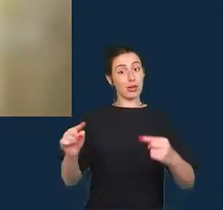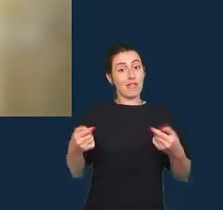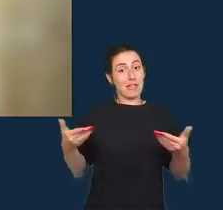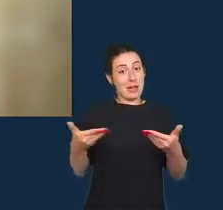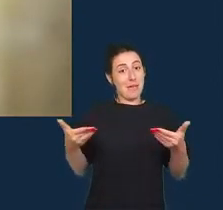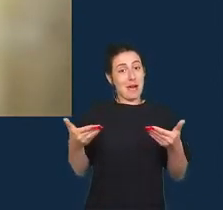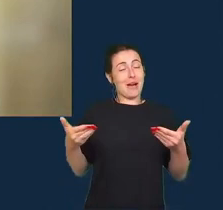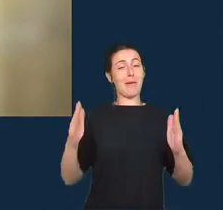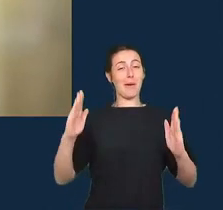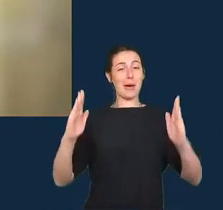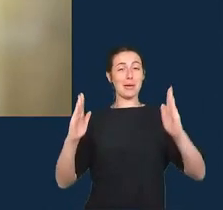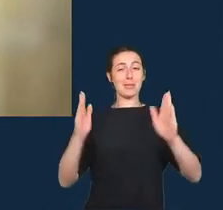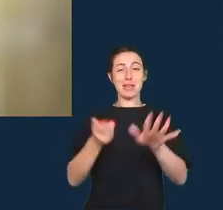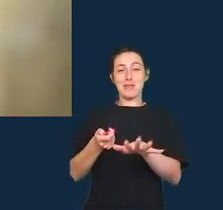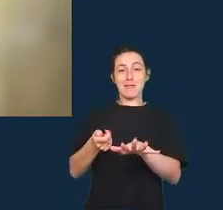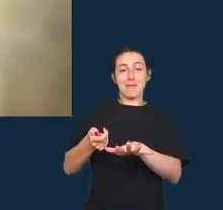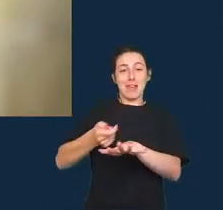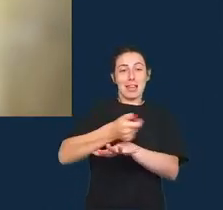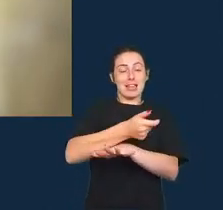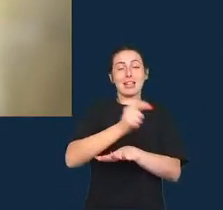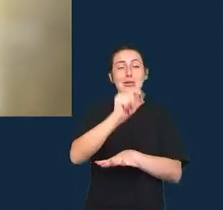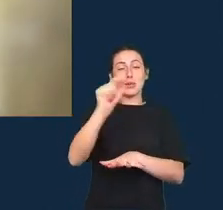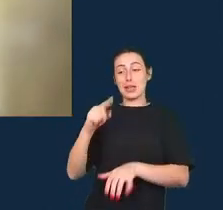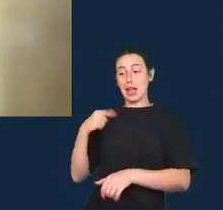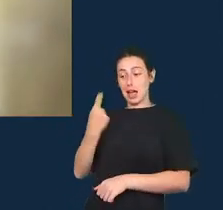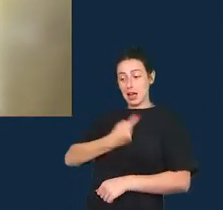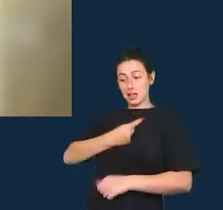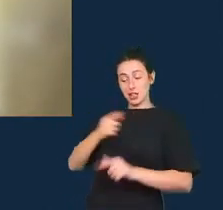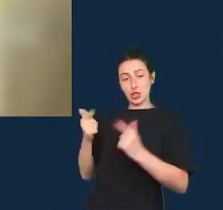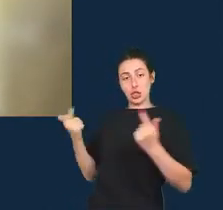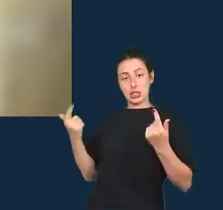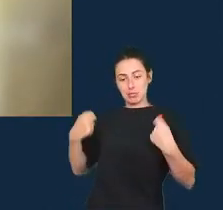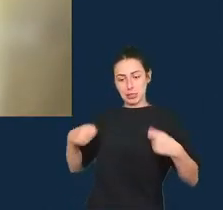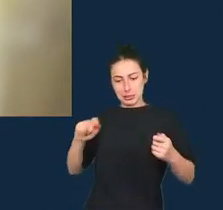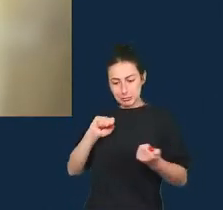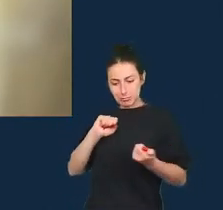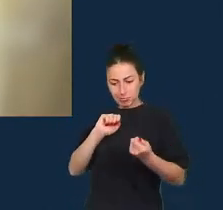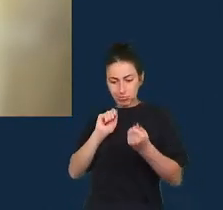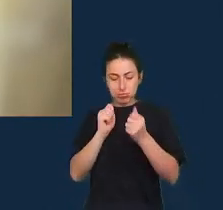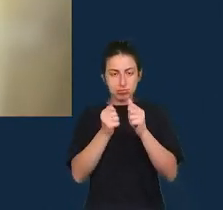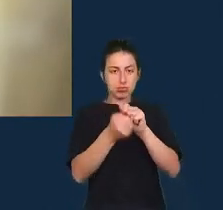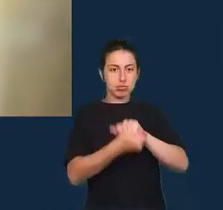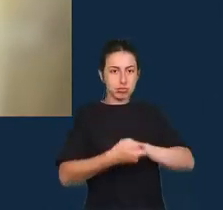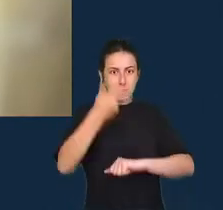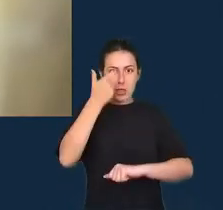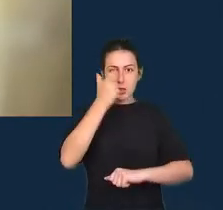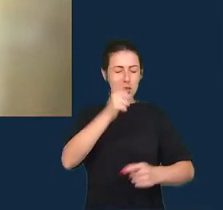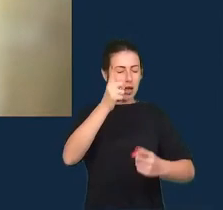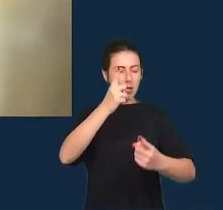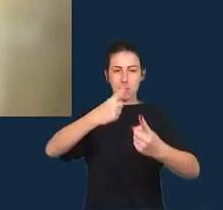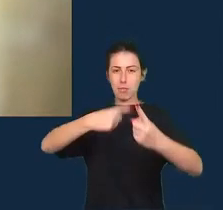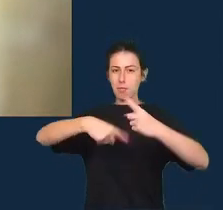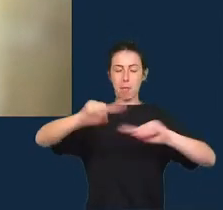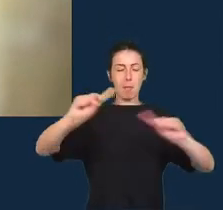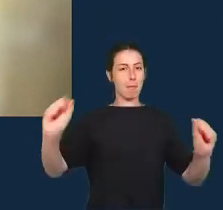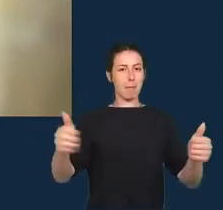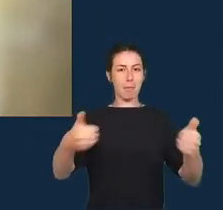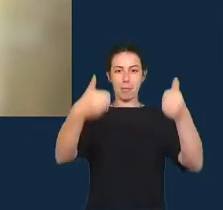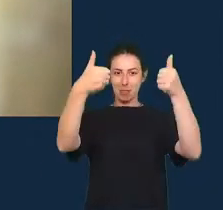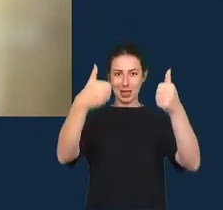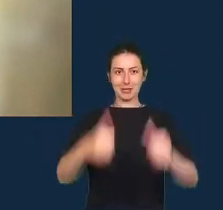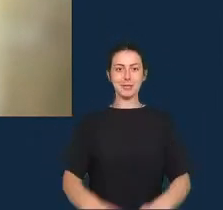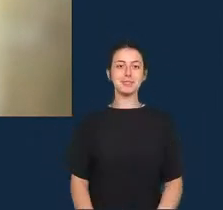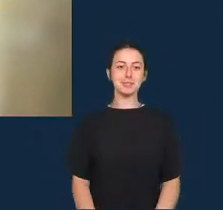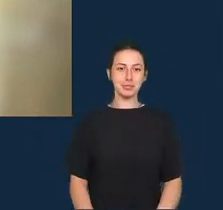que leva as redações a se adaptarem a esse ambiente em mutação e transformá-lo então eu não tenho